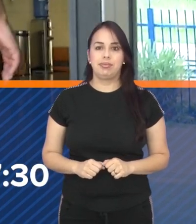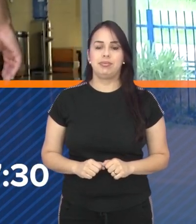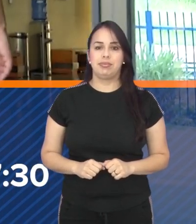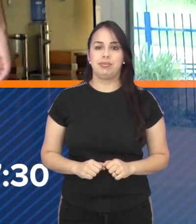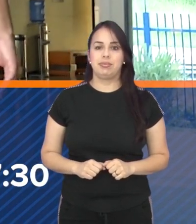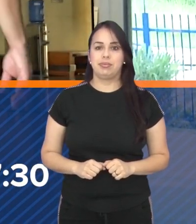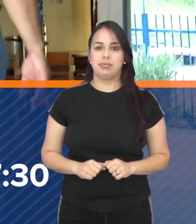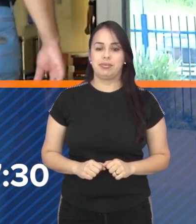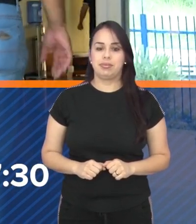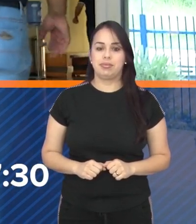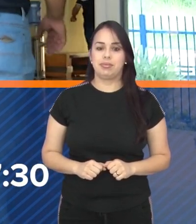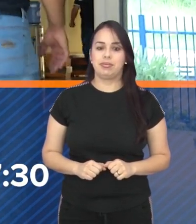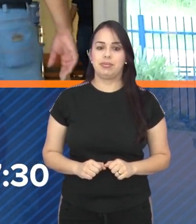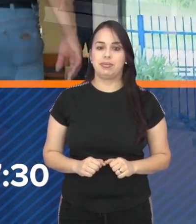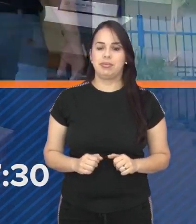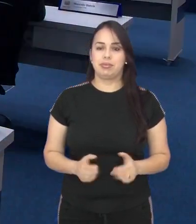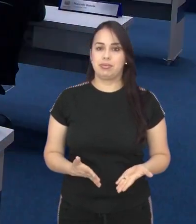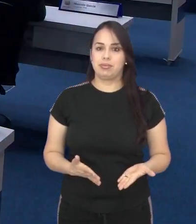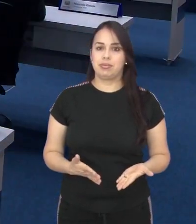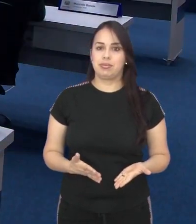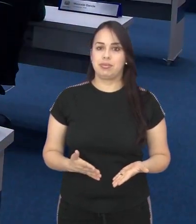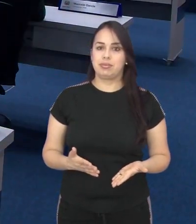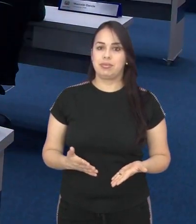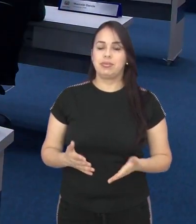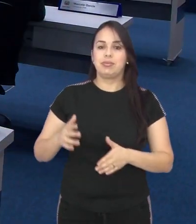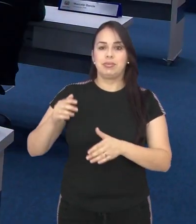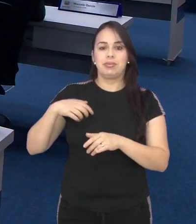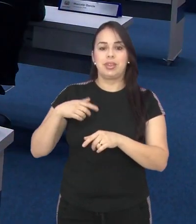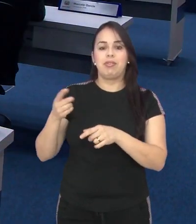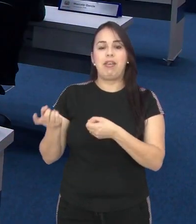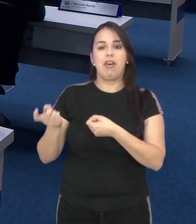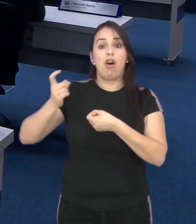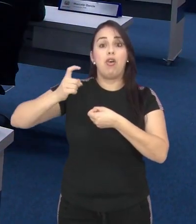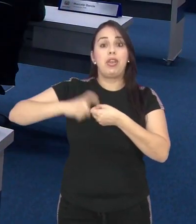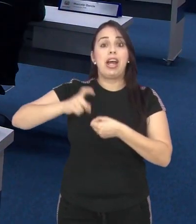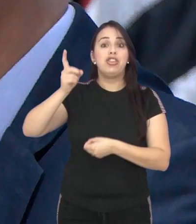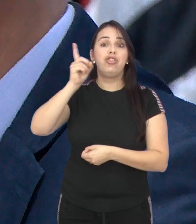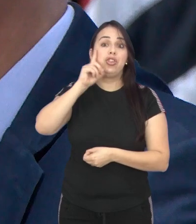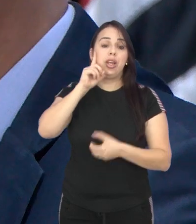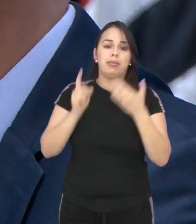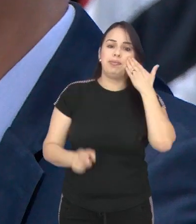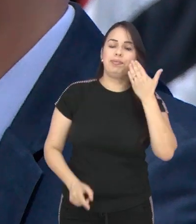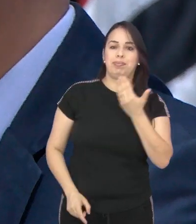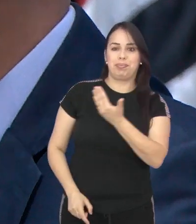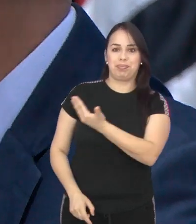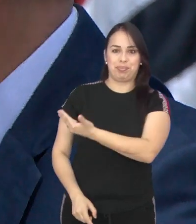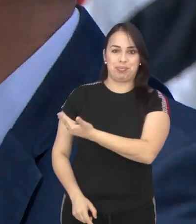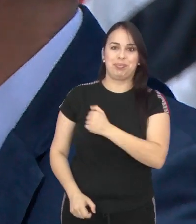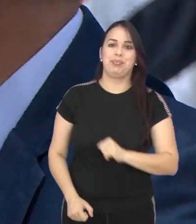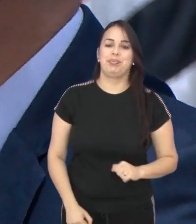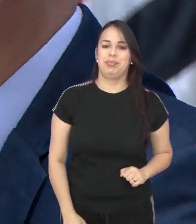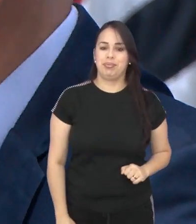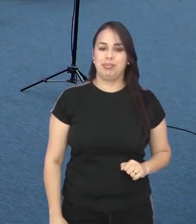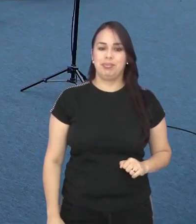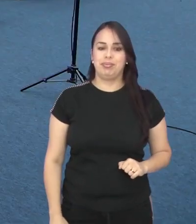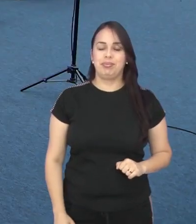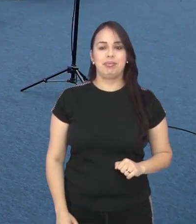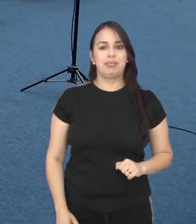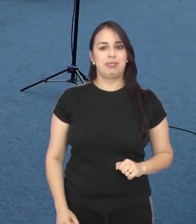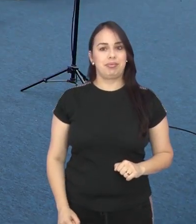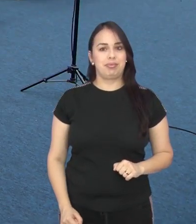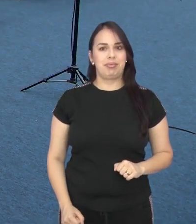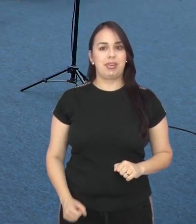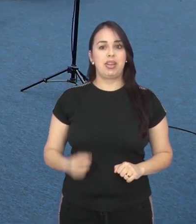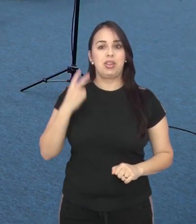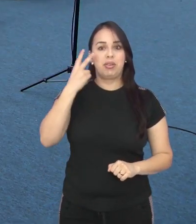meia às cinco e meia da tarde. As atividades legislativas serão retomadas a partir do dia 1º de fevereiro, e